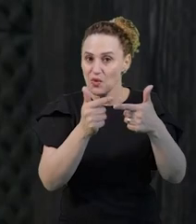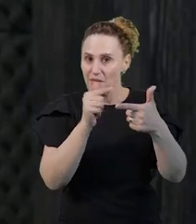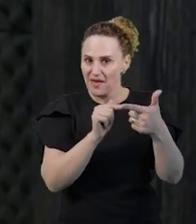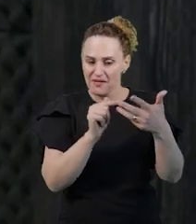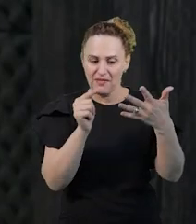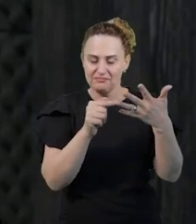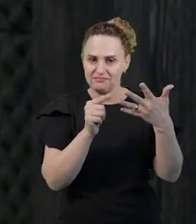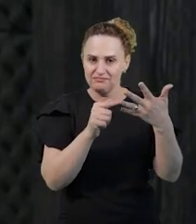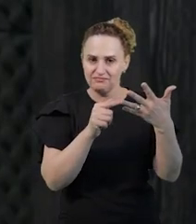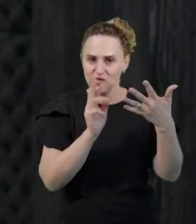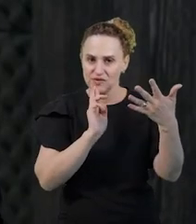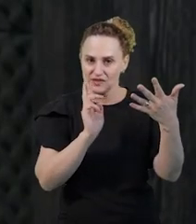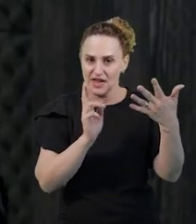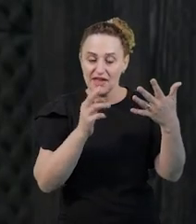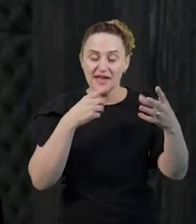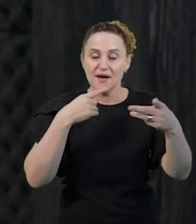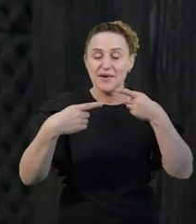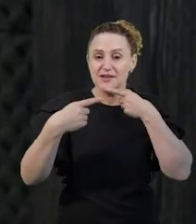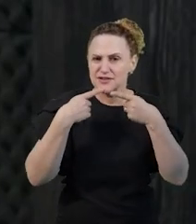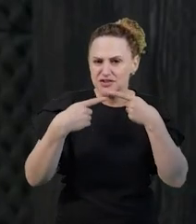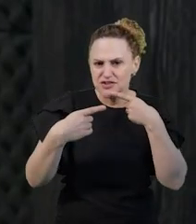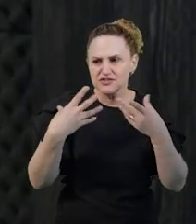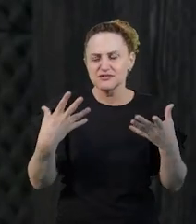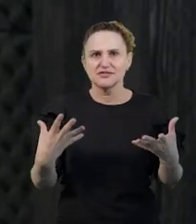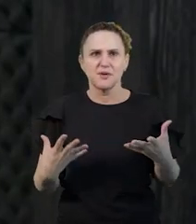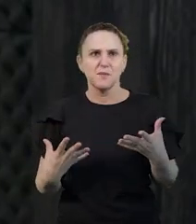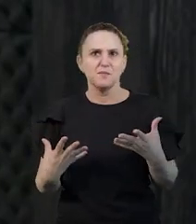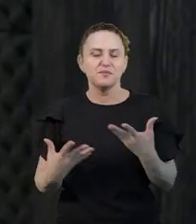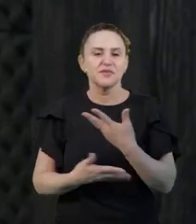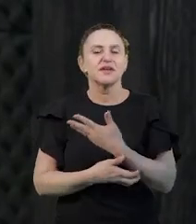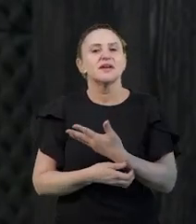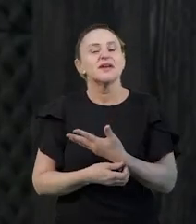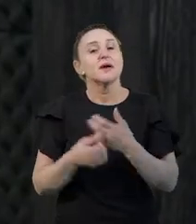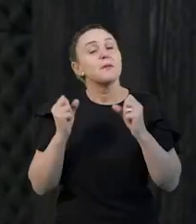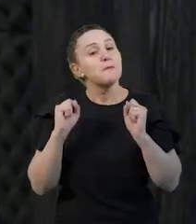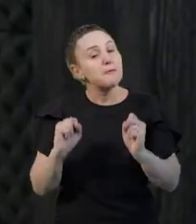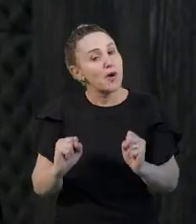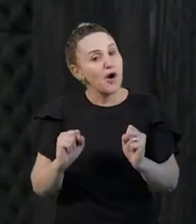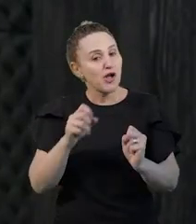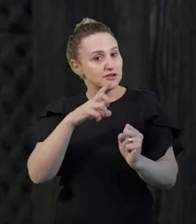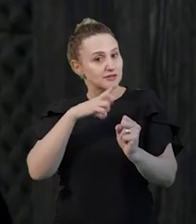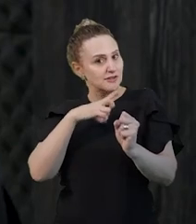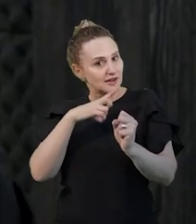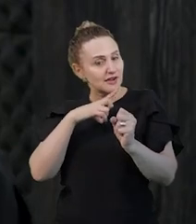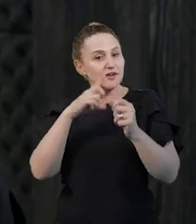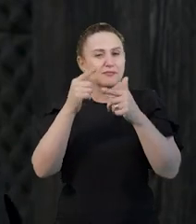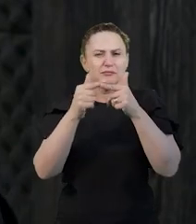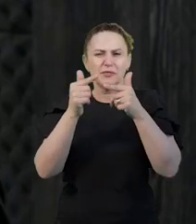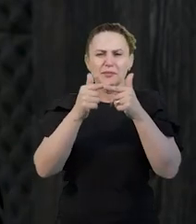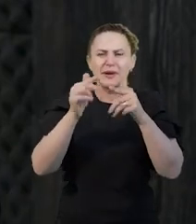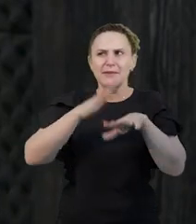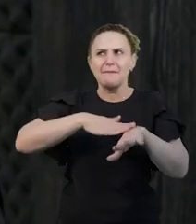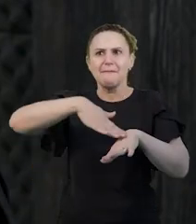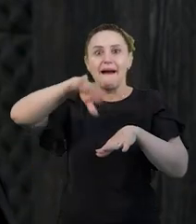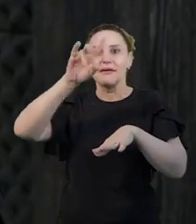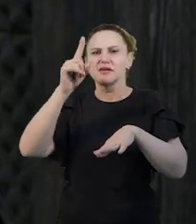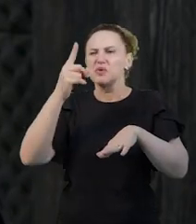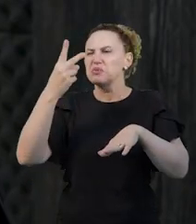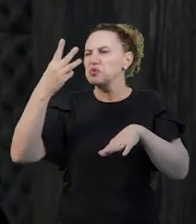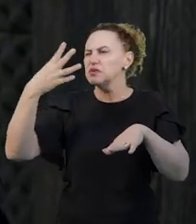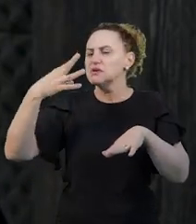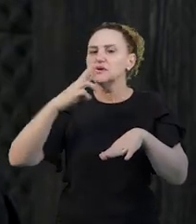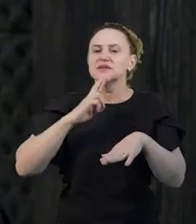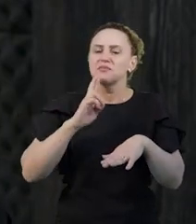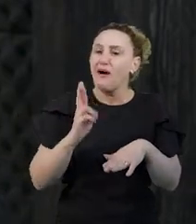verdade, aquilo propiciou. Então, pode ter problemas que tenham mais de uma resposta, tem problemas